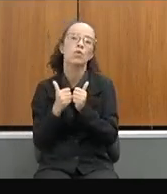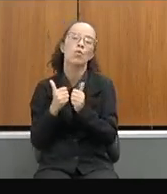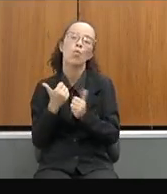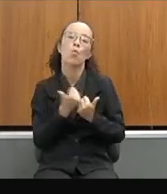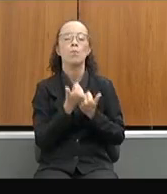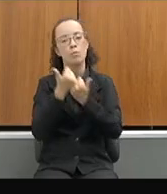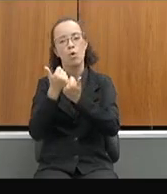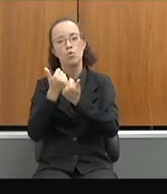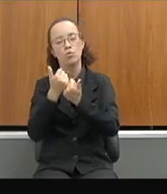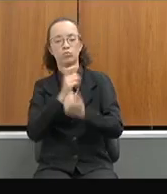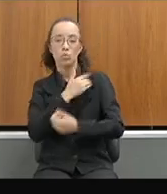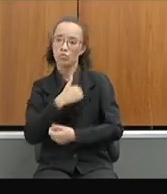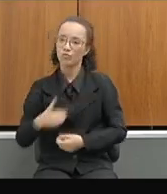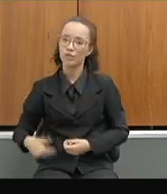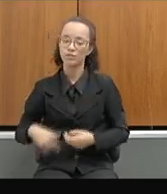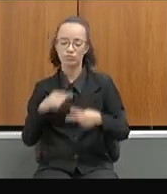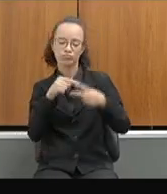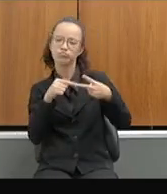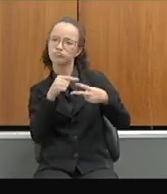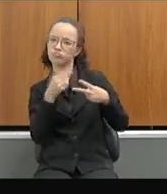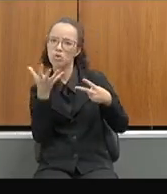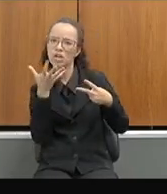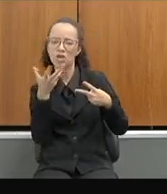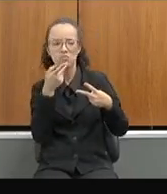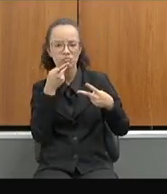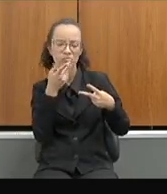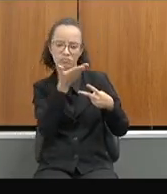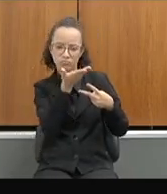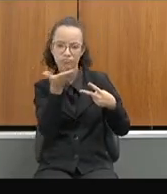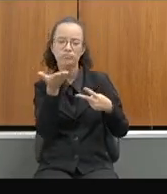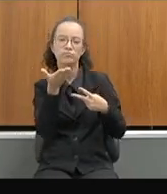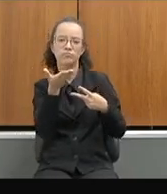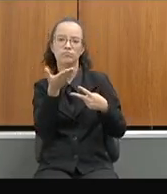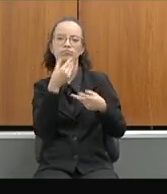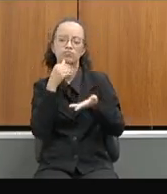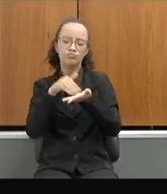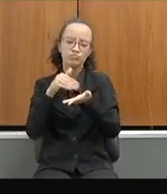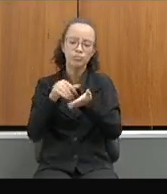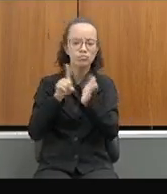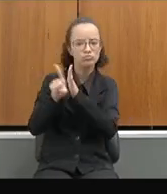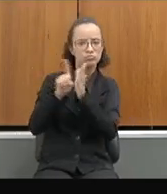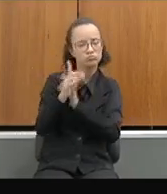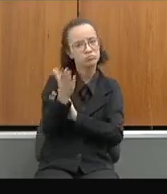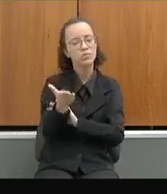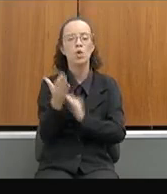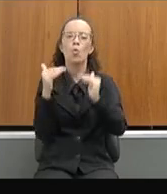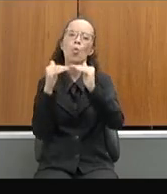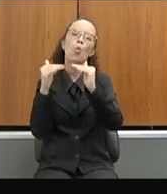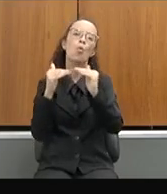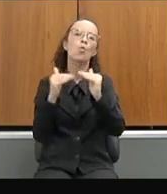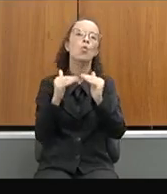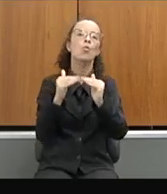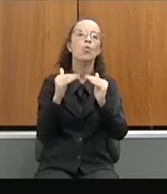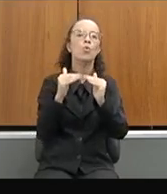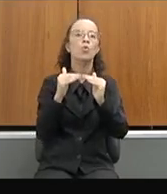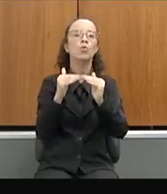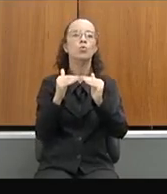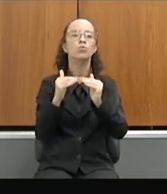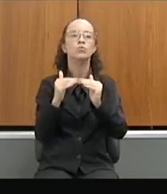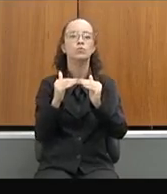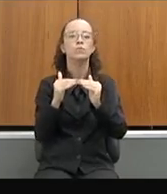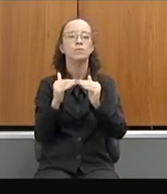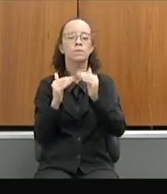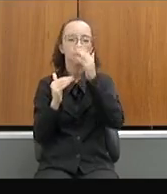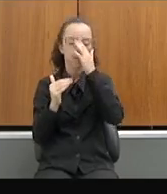do Estado. Enfim, são essas duas questões que eu queria deixar para o secretário. e concordo que, de fato, as emendas parlamentares têm